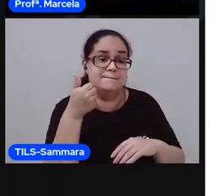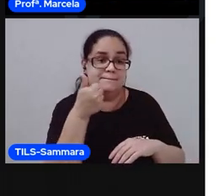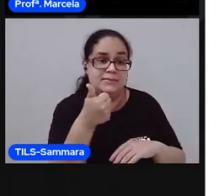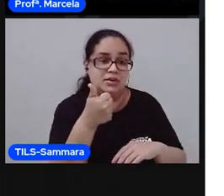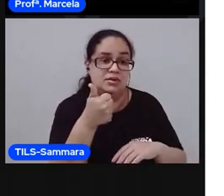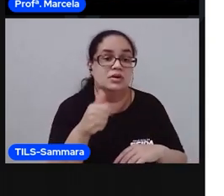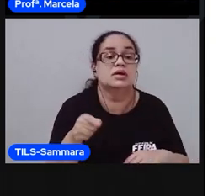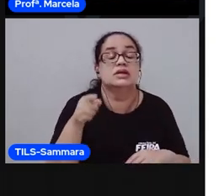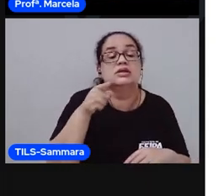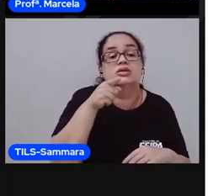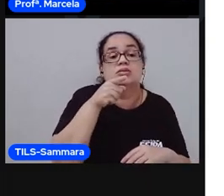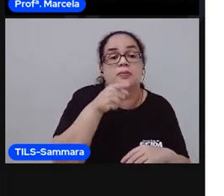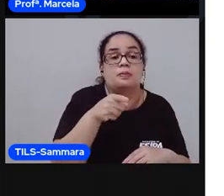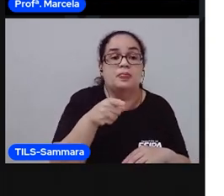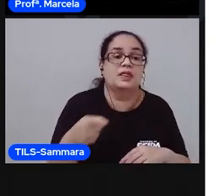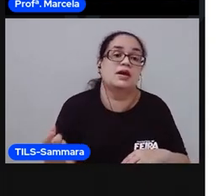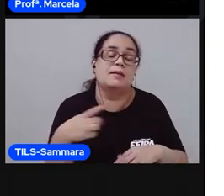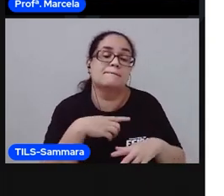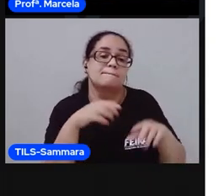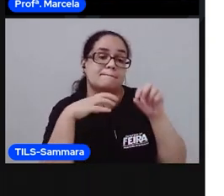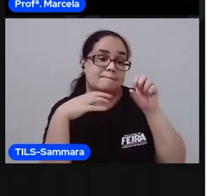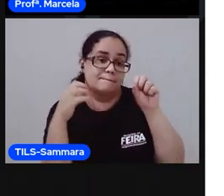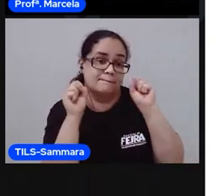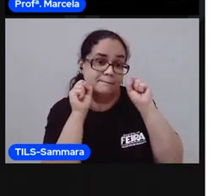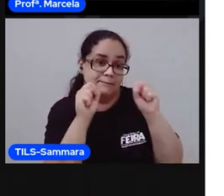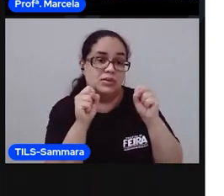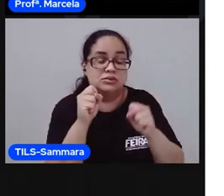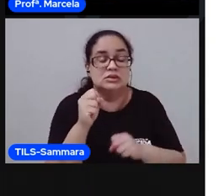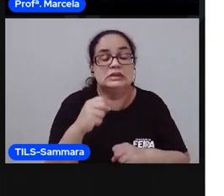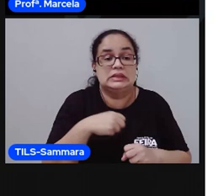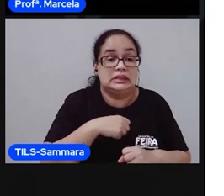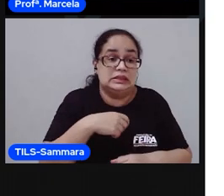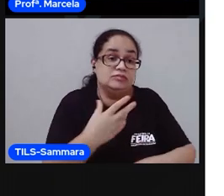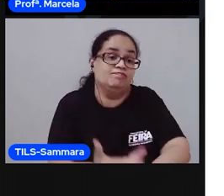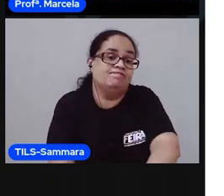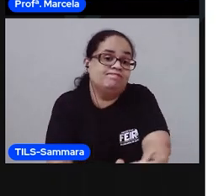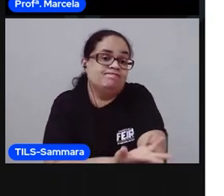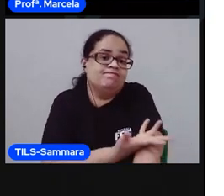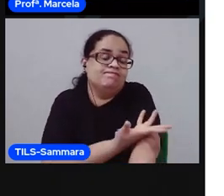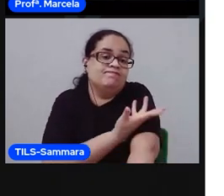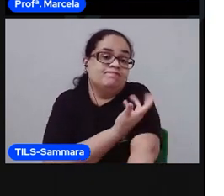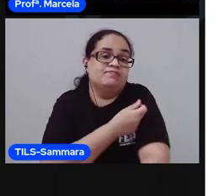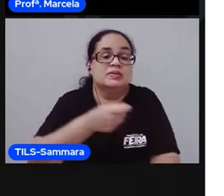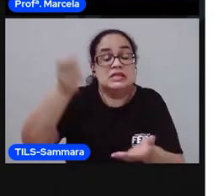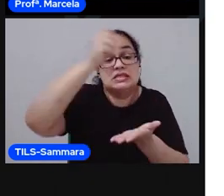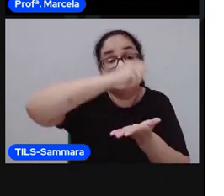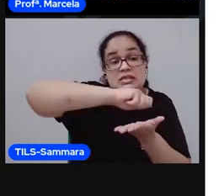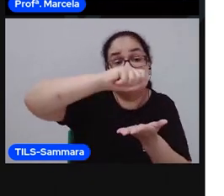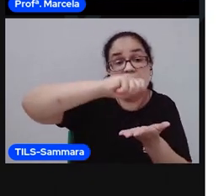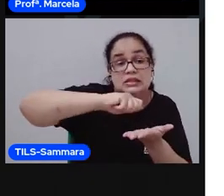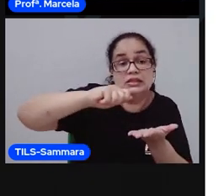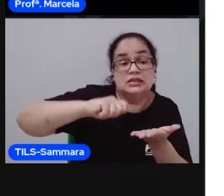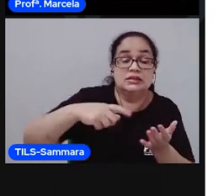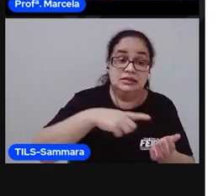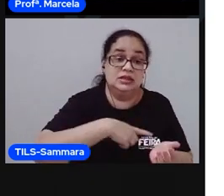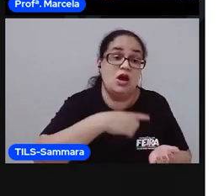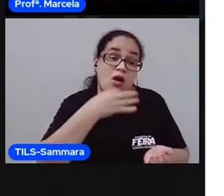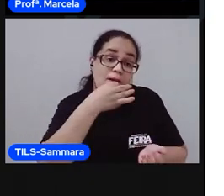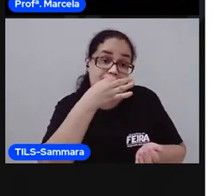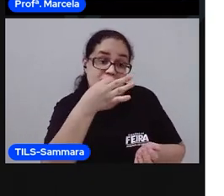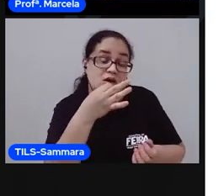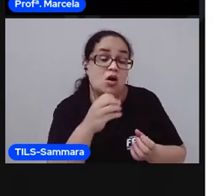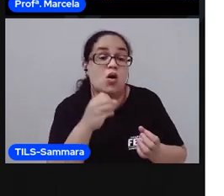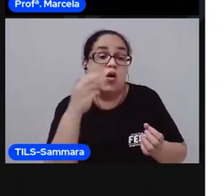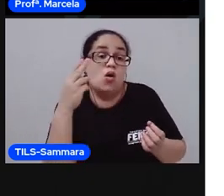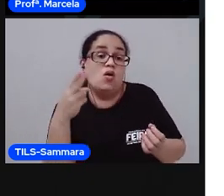É isso aí. A gente pode se expressar tanto de maneira escrita quanto de maneira falada.